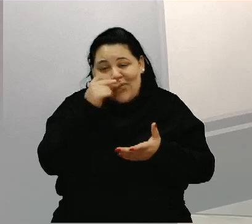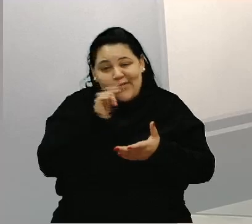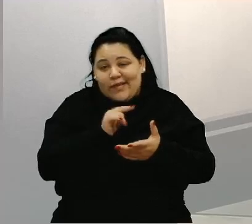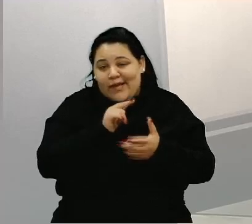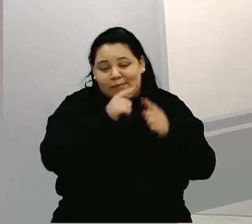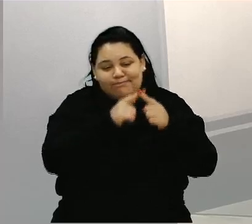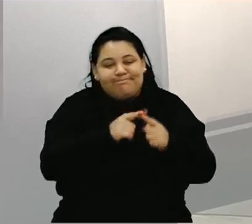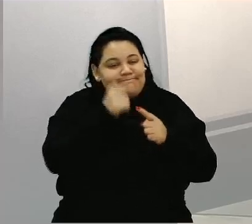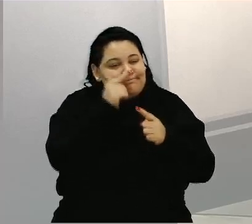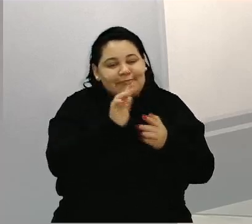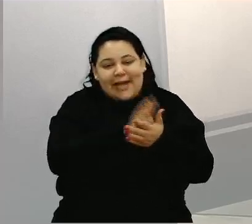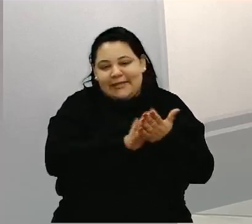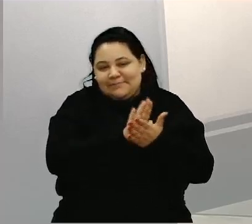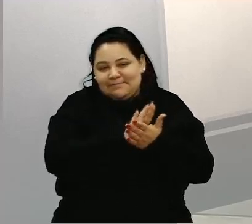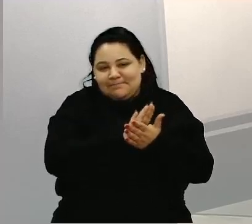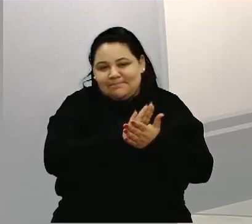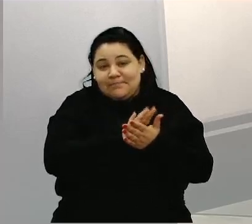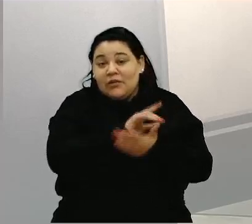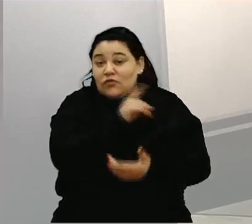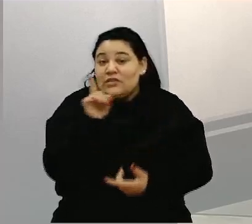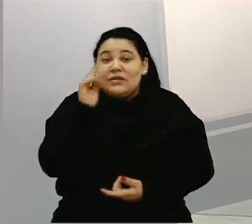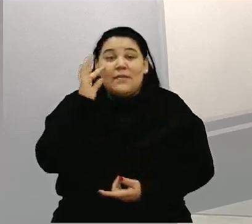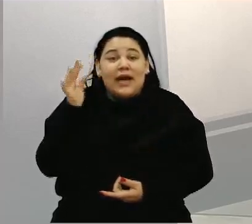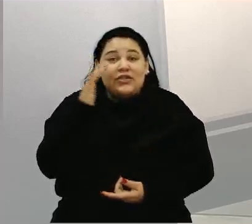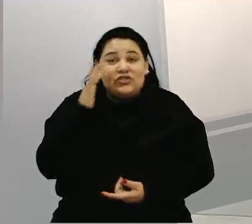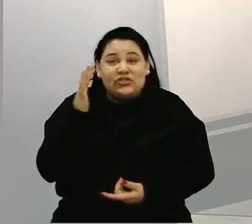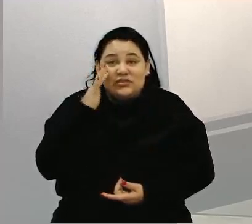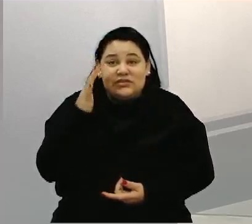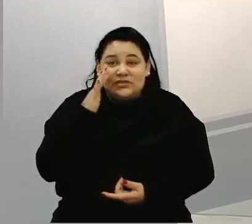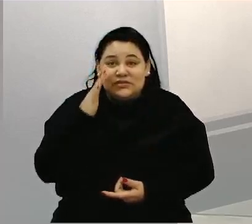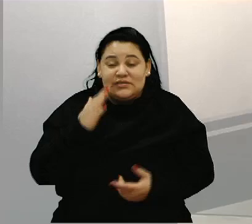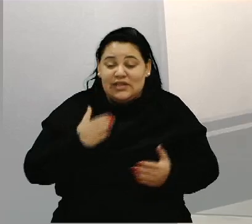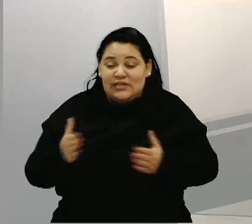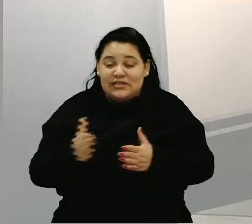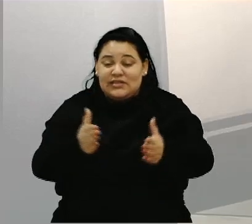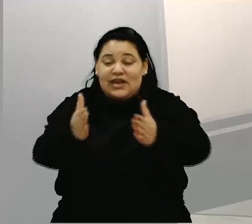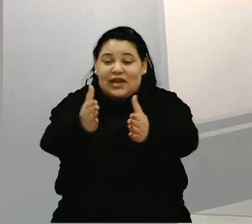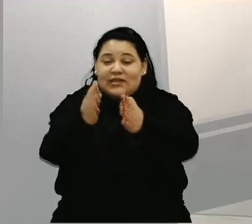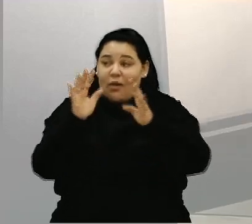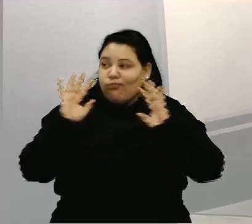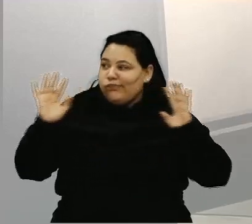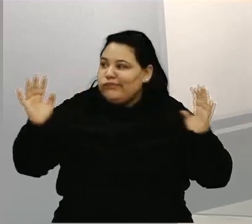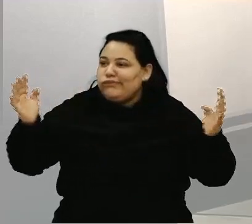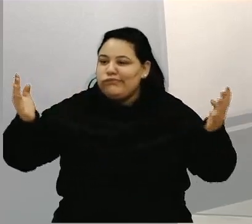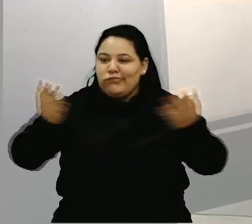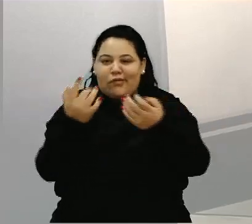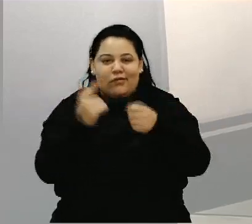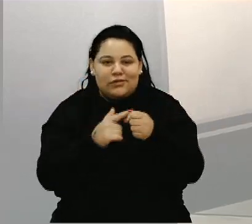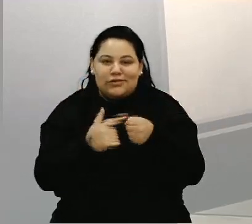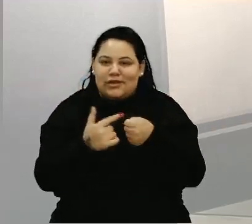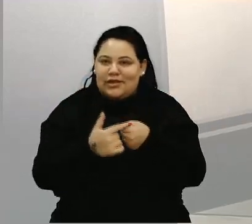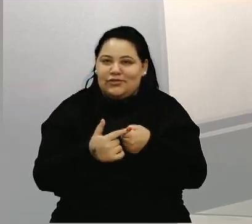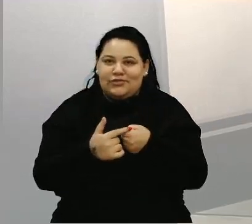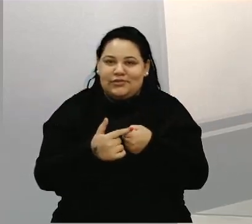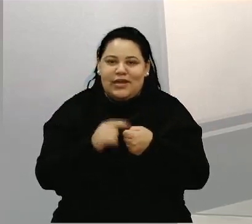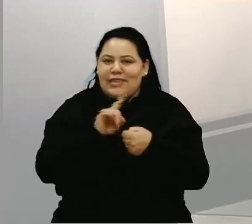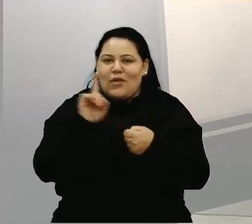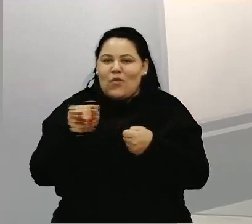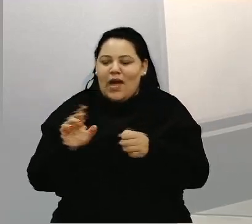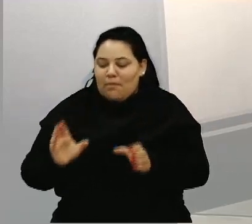geografia de estradas que tem no primeiro distrito. Tudo ao redor da cidade, não é aglomerado num